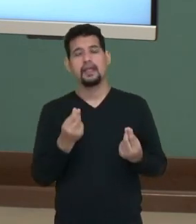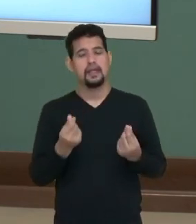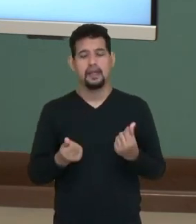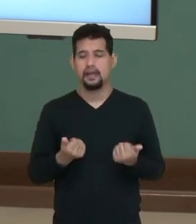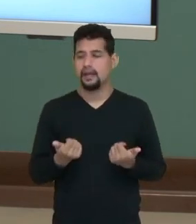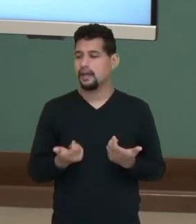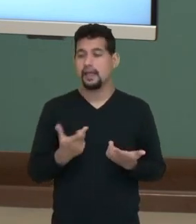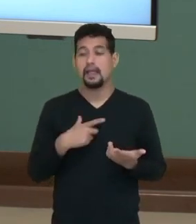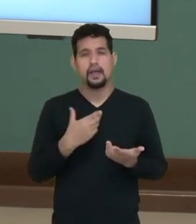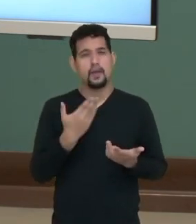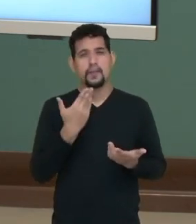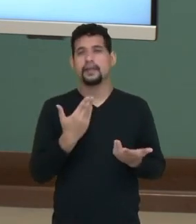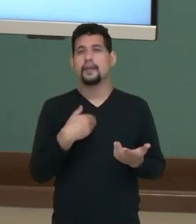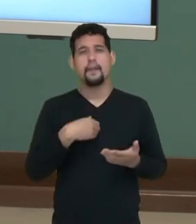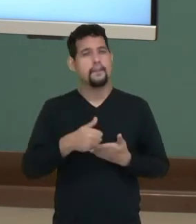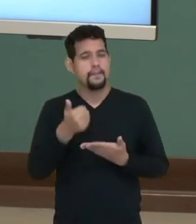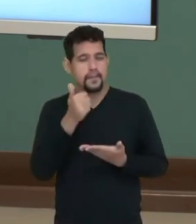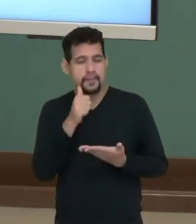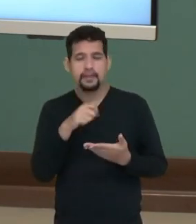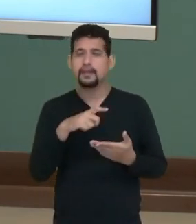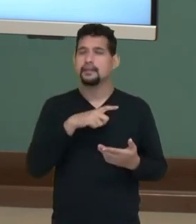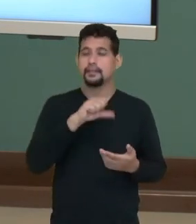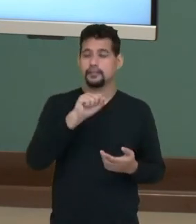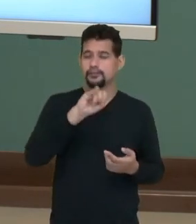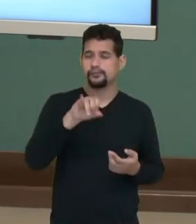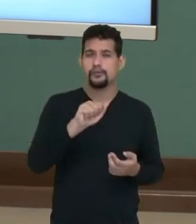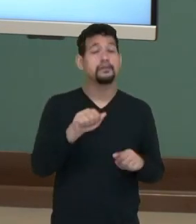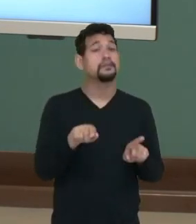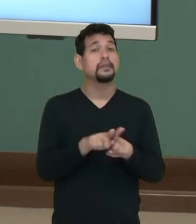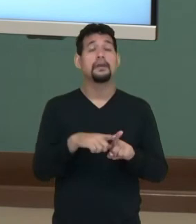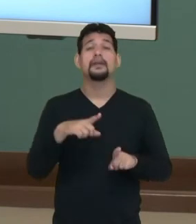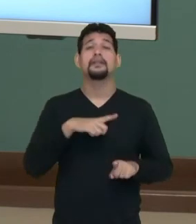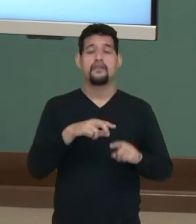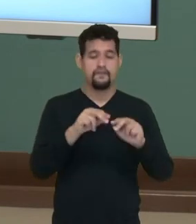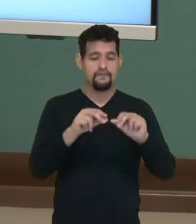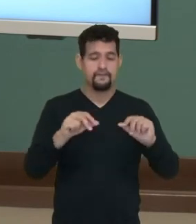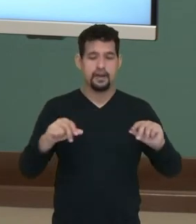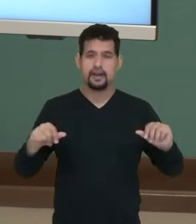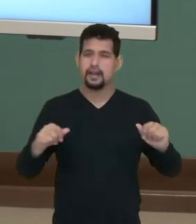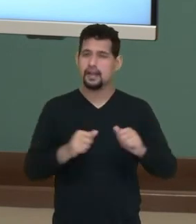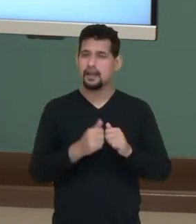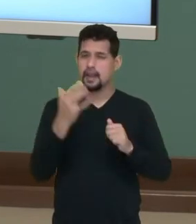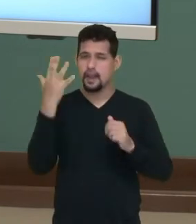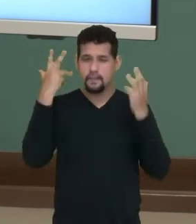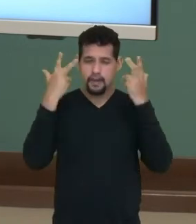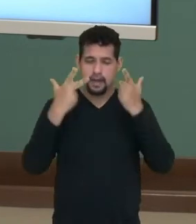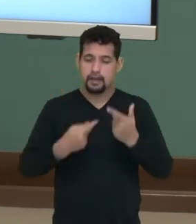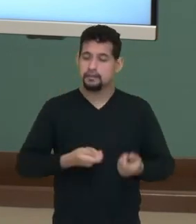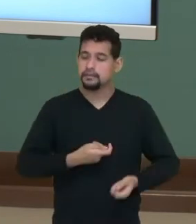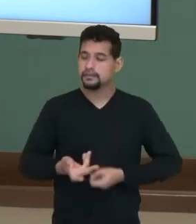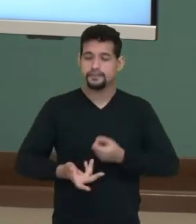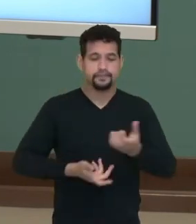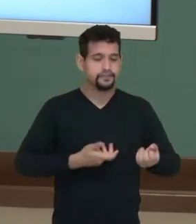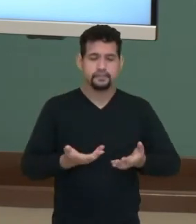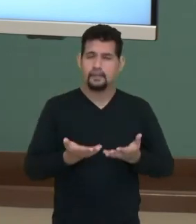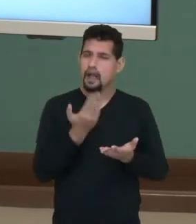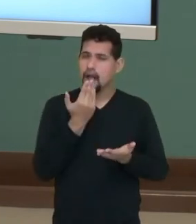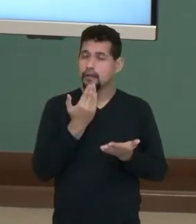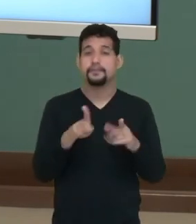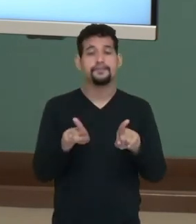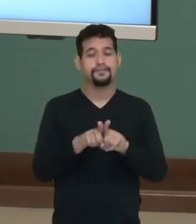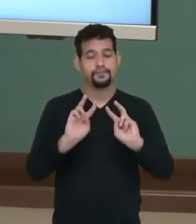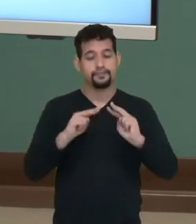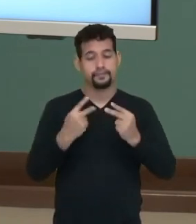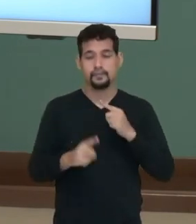a produção de bebidas à base de soja, como também o farelo de soja que é usado para a alimentação do gado e depois o ser